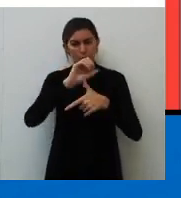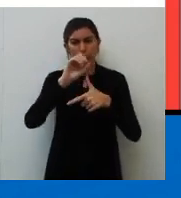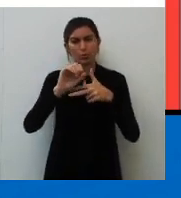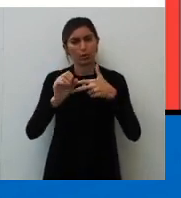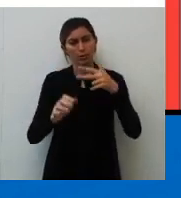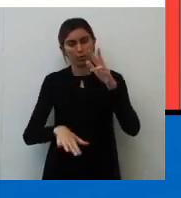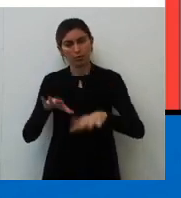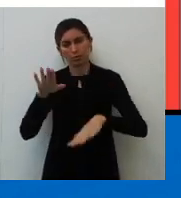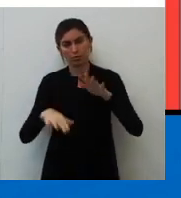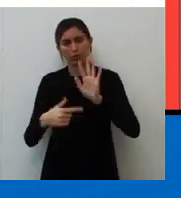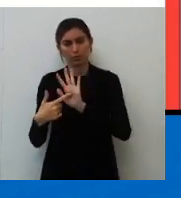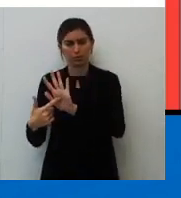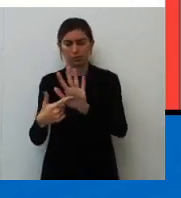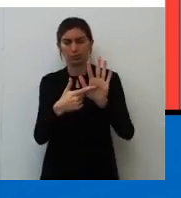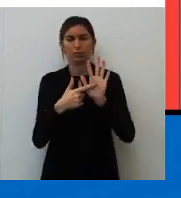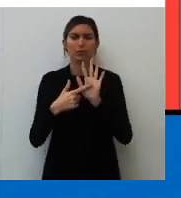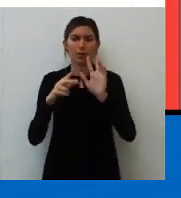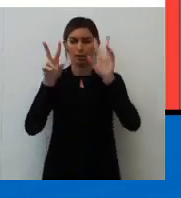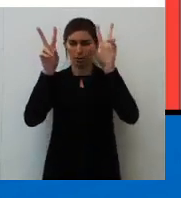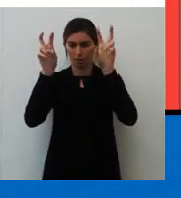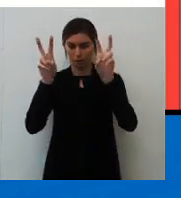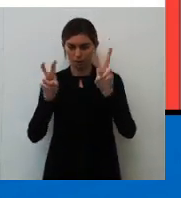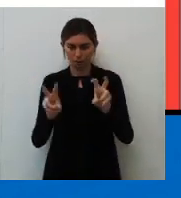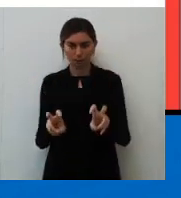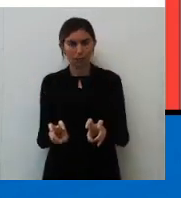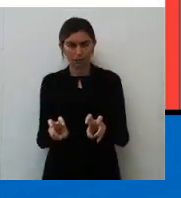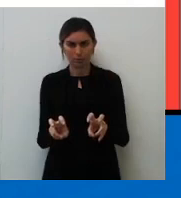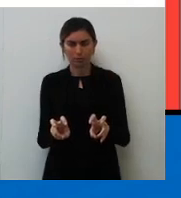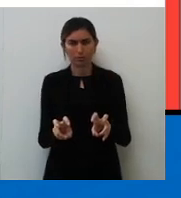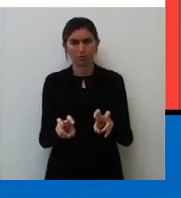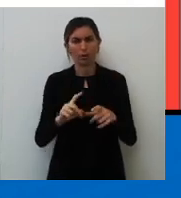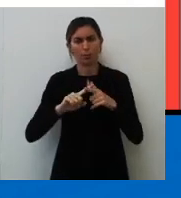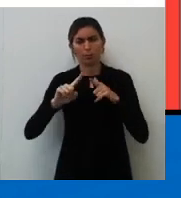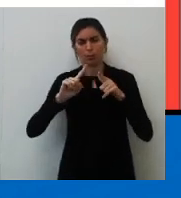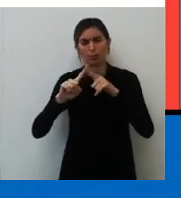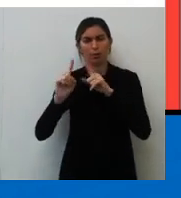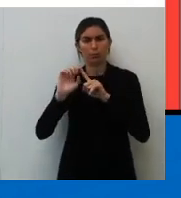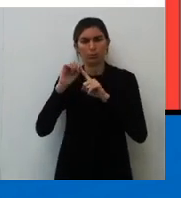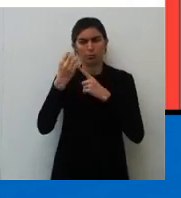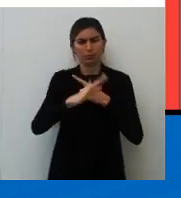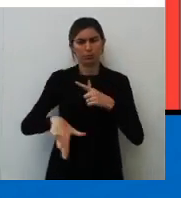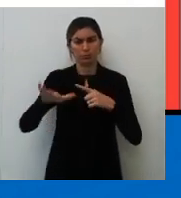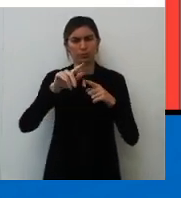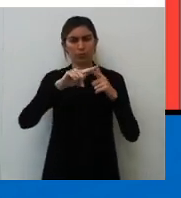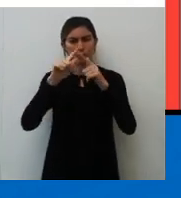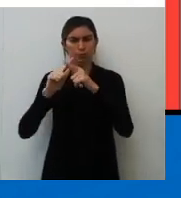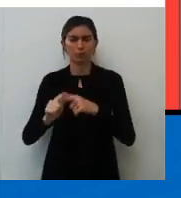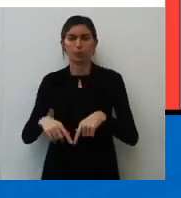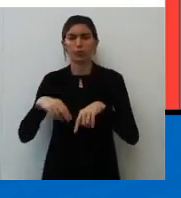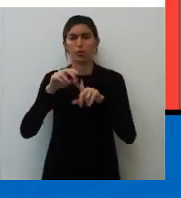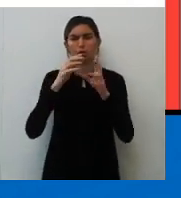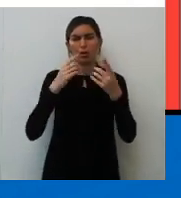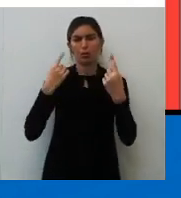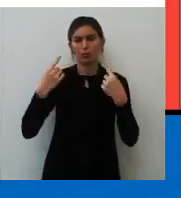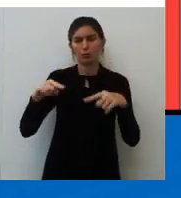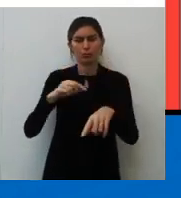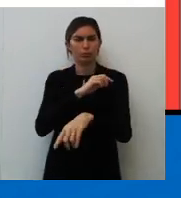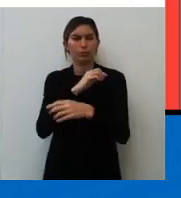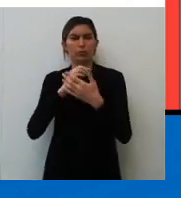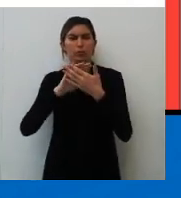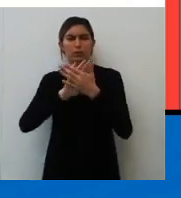geralmente, vai apresentar temas de problemas sociais. Já trouxe a questão do combate ao